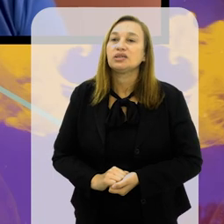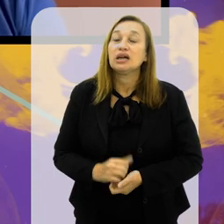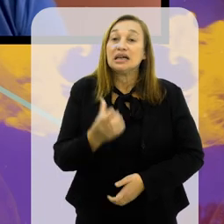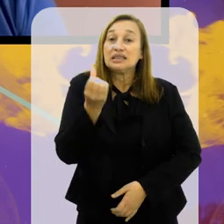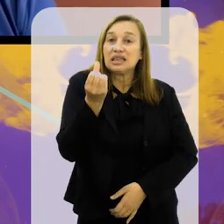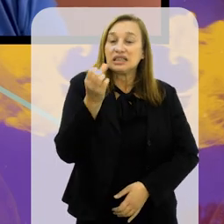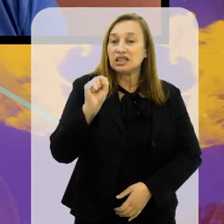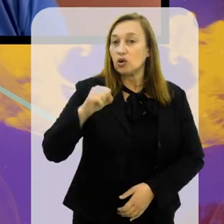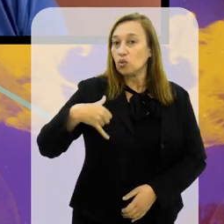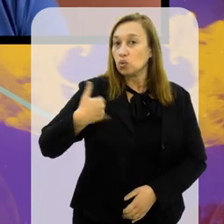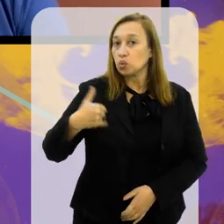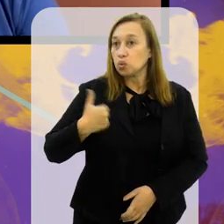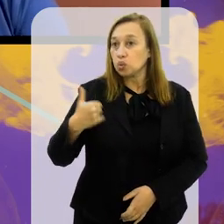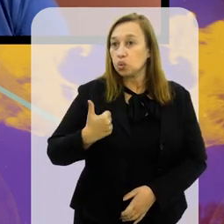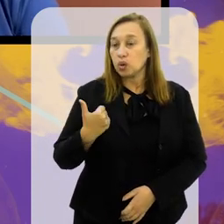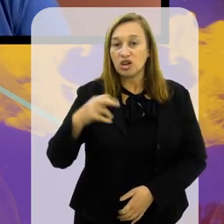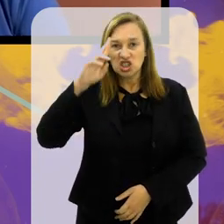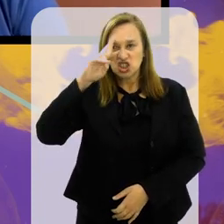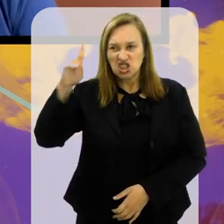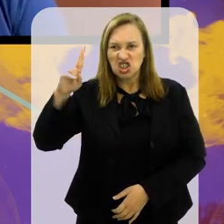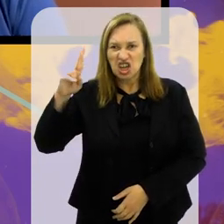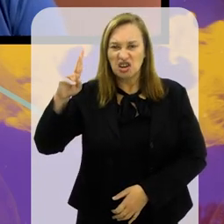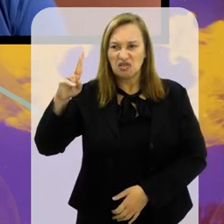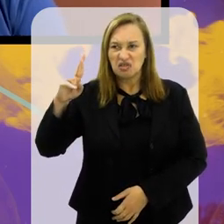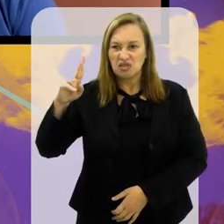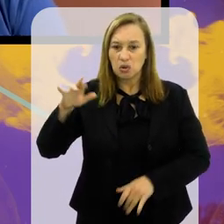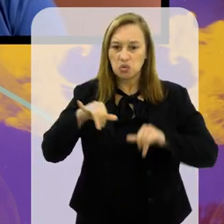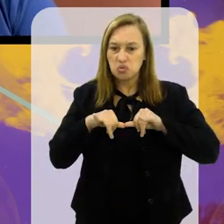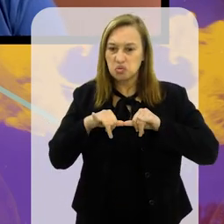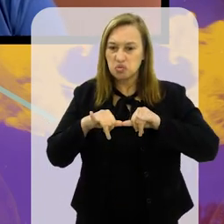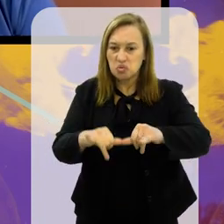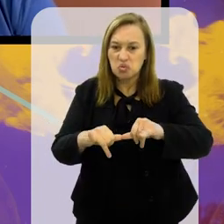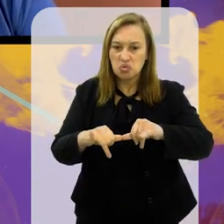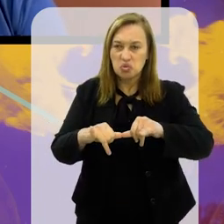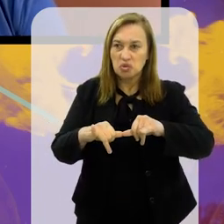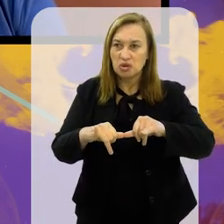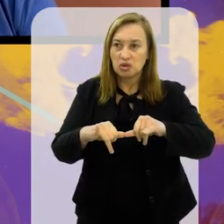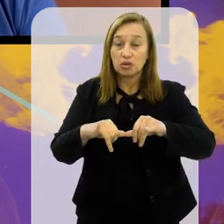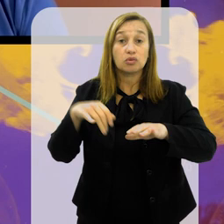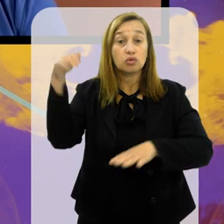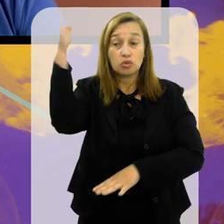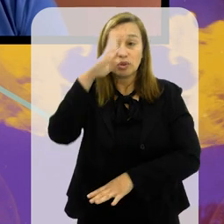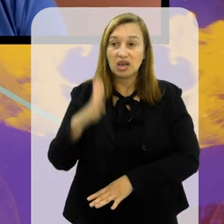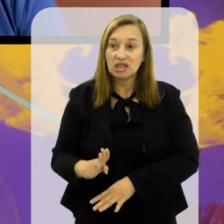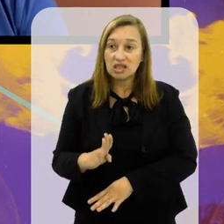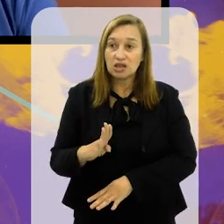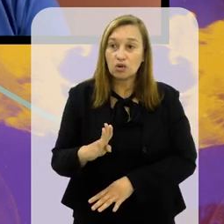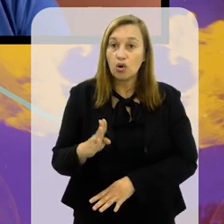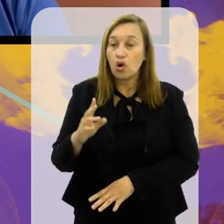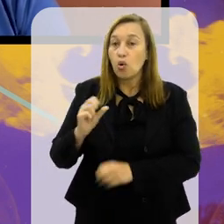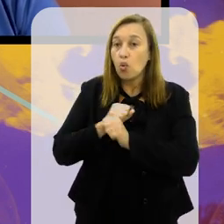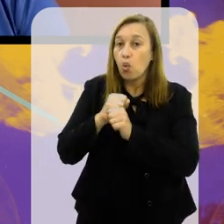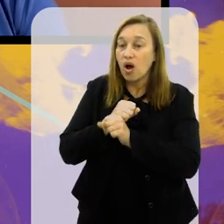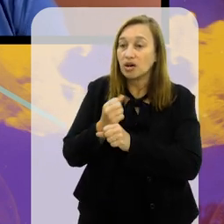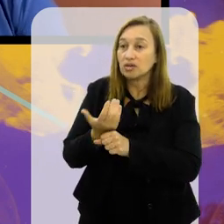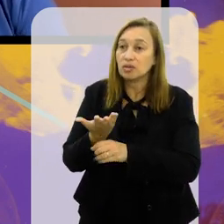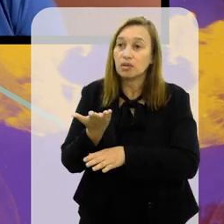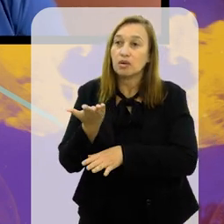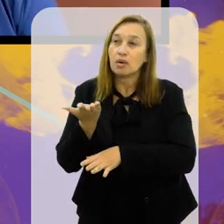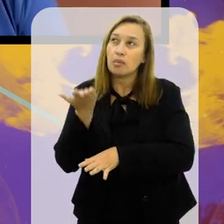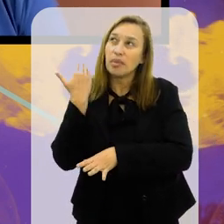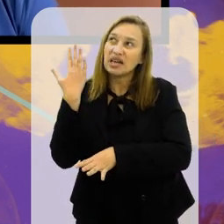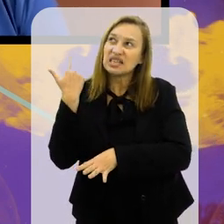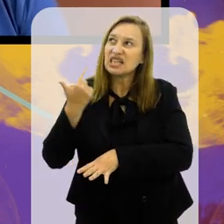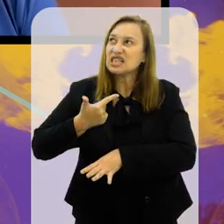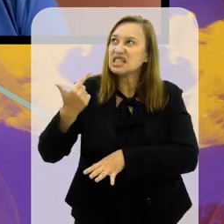BH. 68 anos, dono da quinta maior rede de supermercados do Brasil, que faturou no ano passado, Rui,